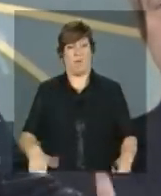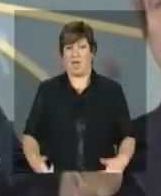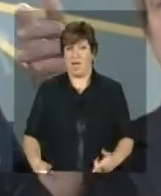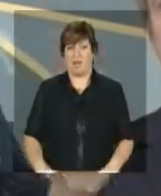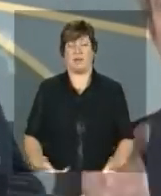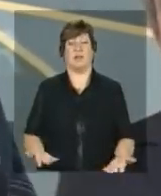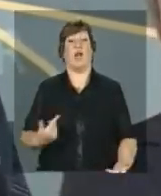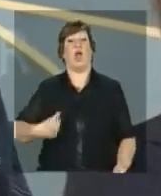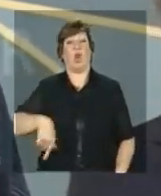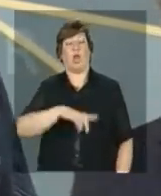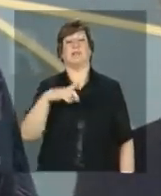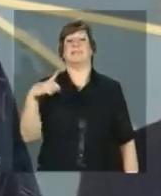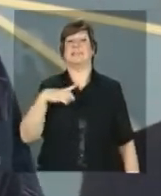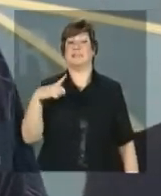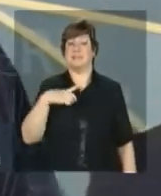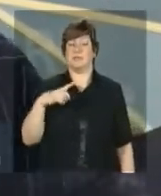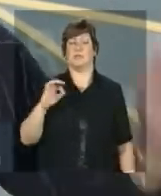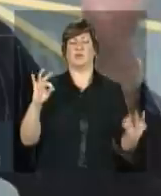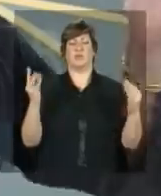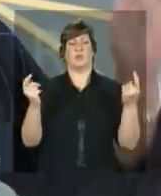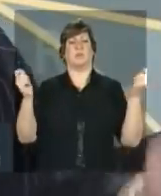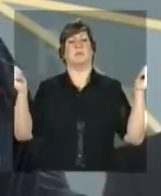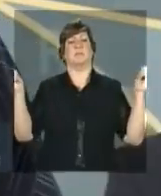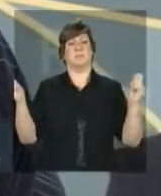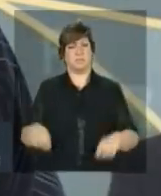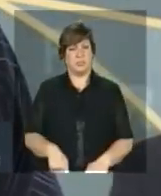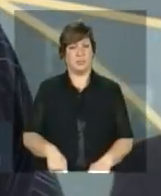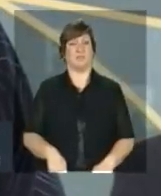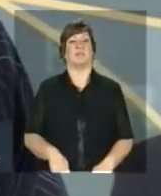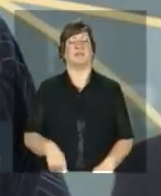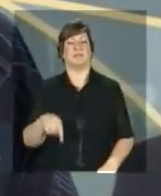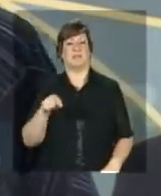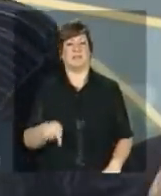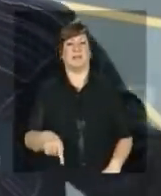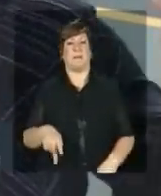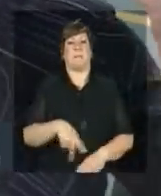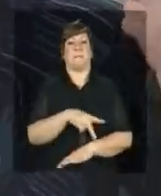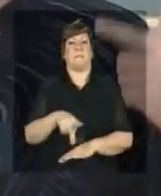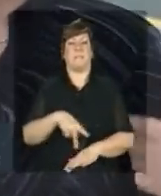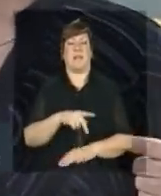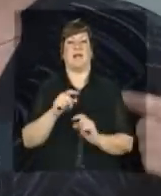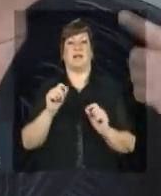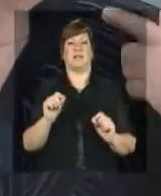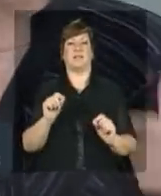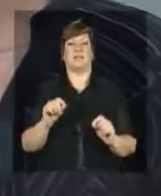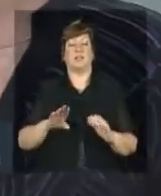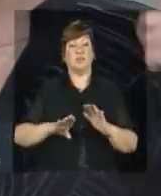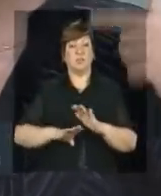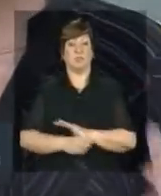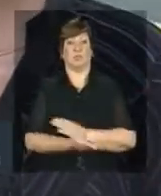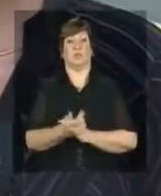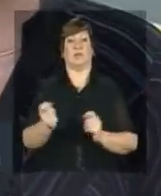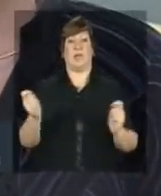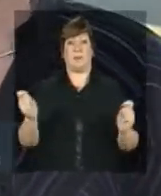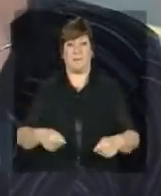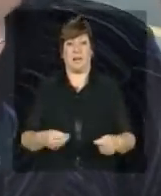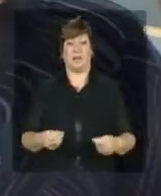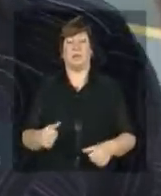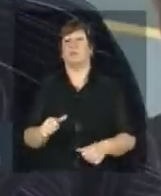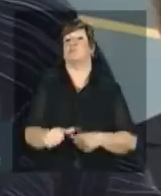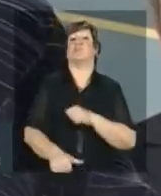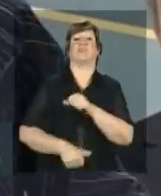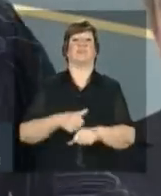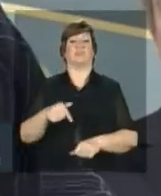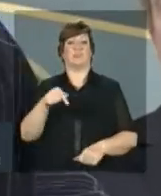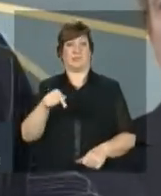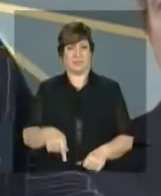temos todas as condições dada essa riqueza desse país de sermos capazes de transformar isso